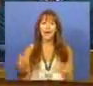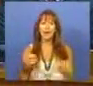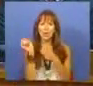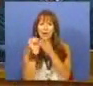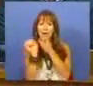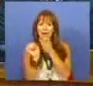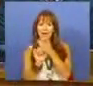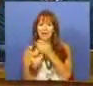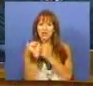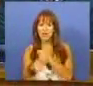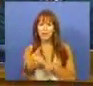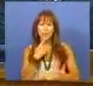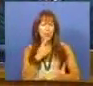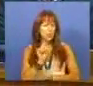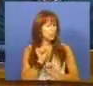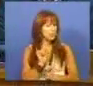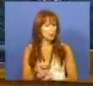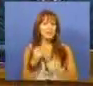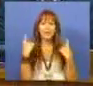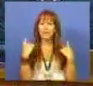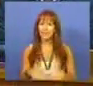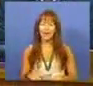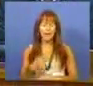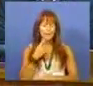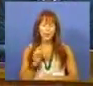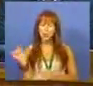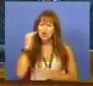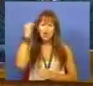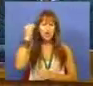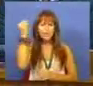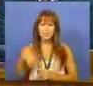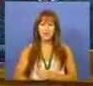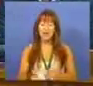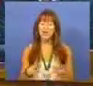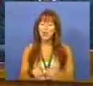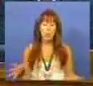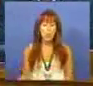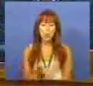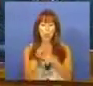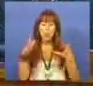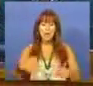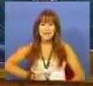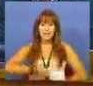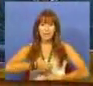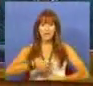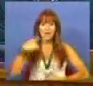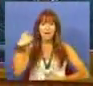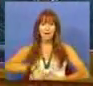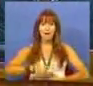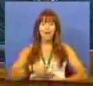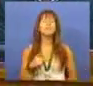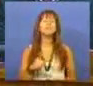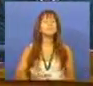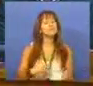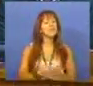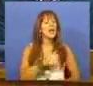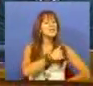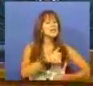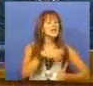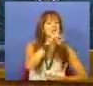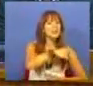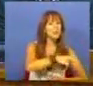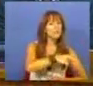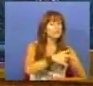características muito próprias, muito especiais e um grande significado não só para a cidade de